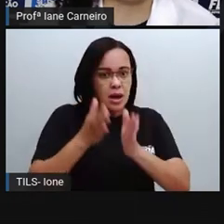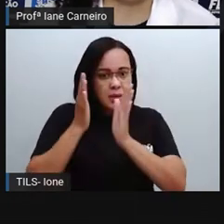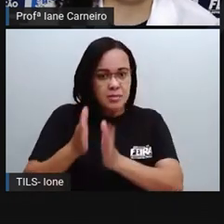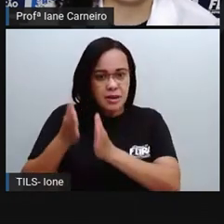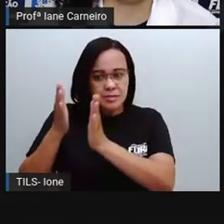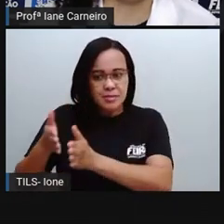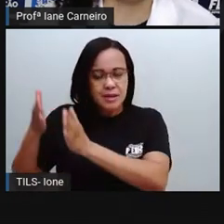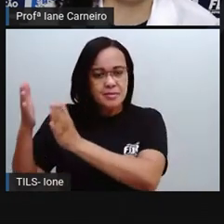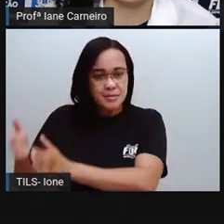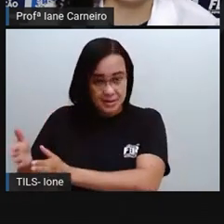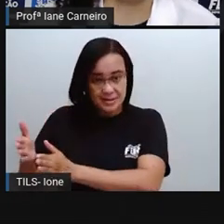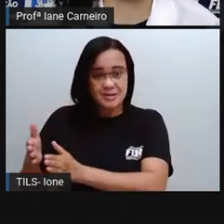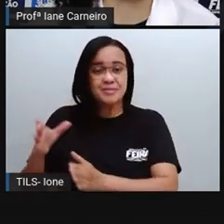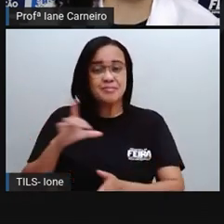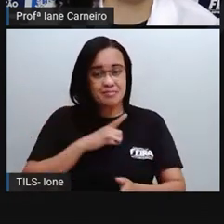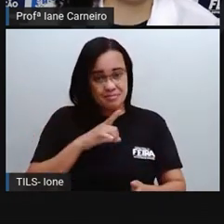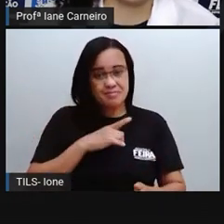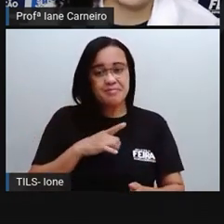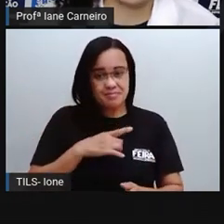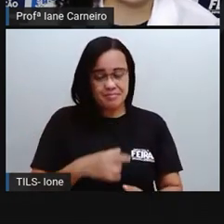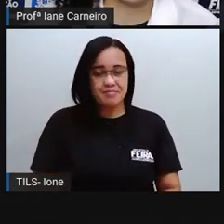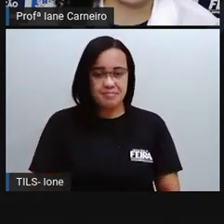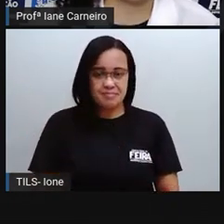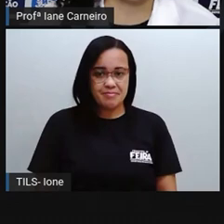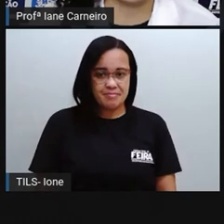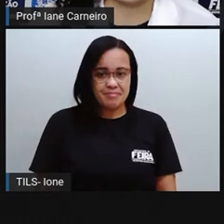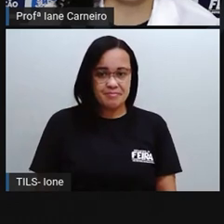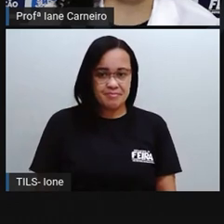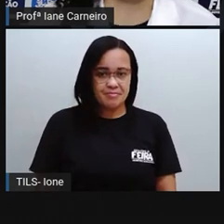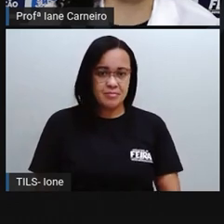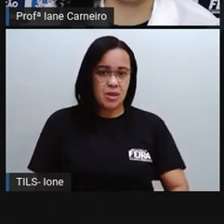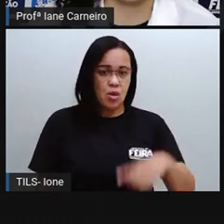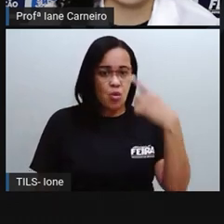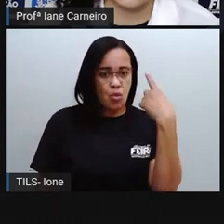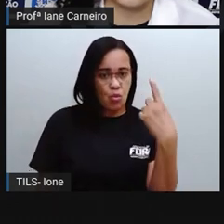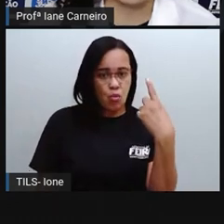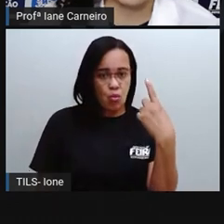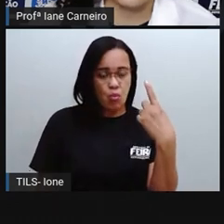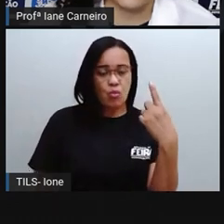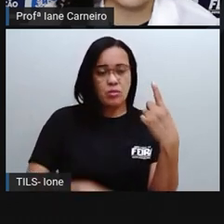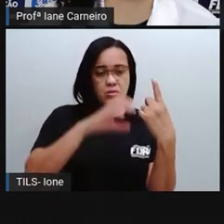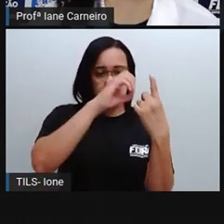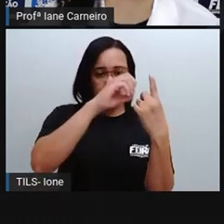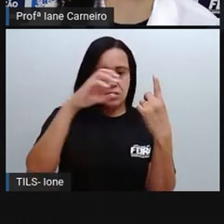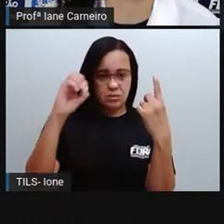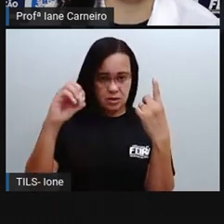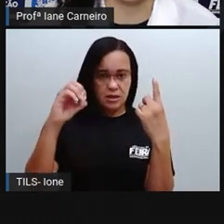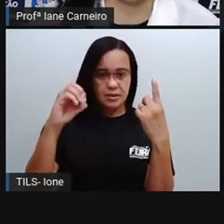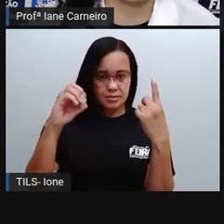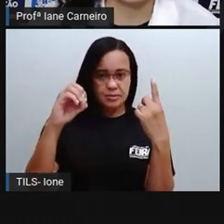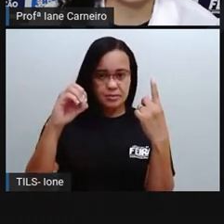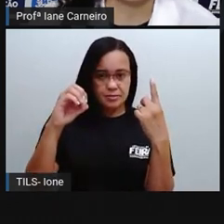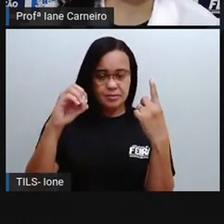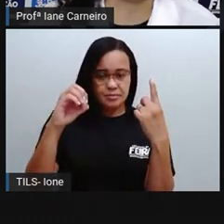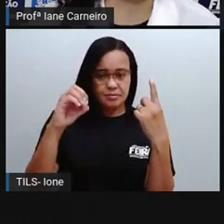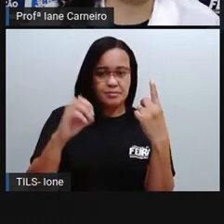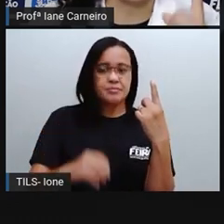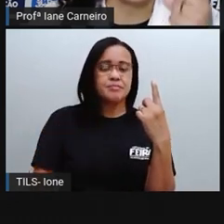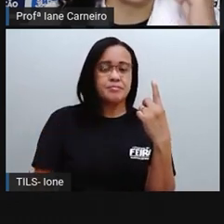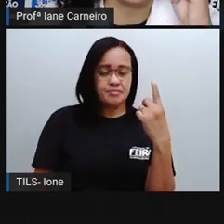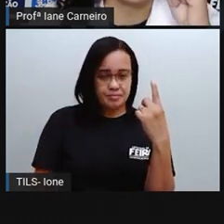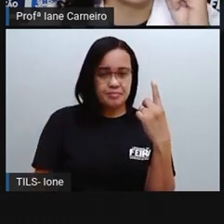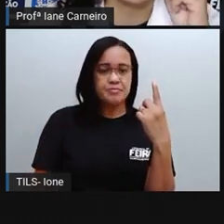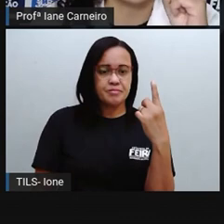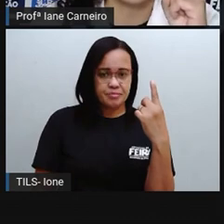registra o número 1 com dois zeros? Quer dizer que tem, ó, zero unidades, zero dezenas, e